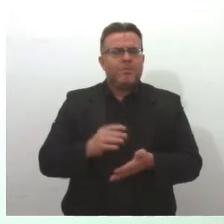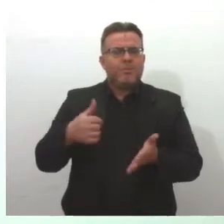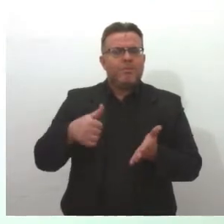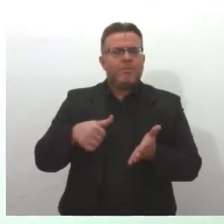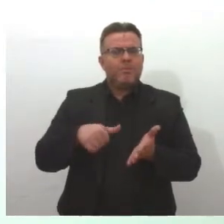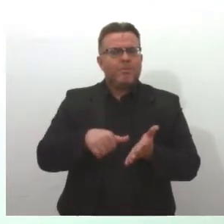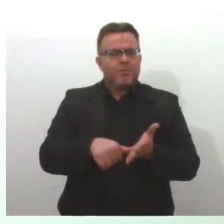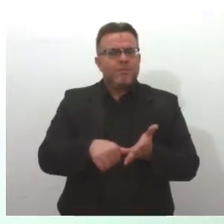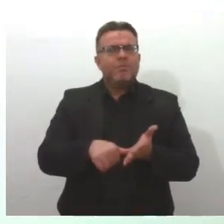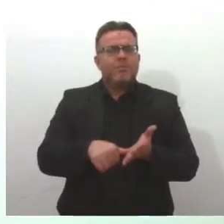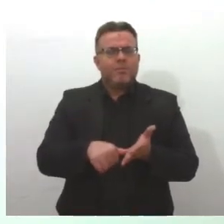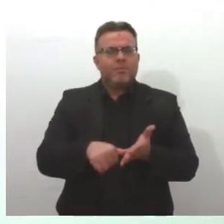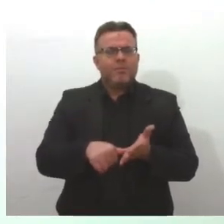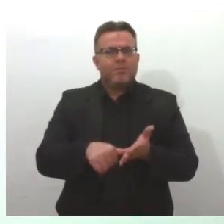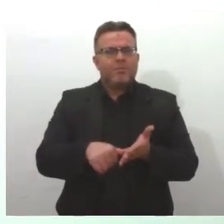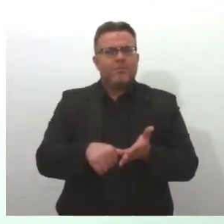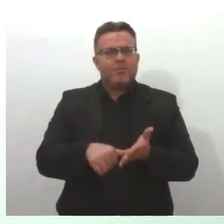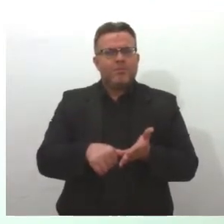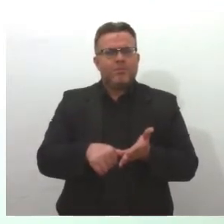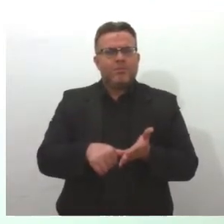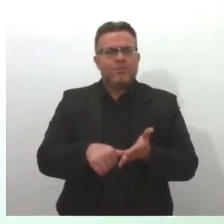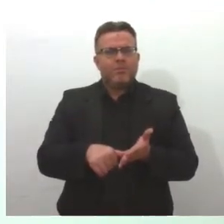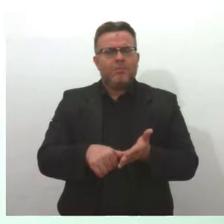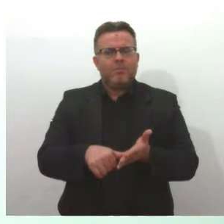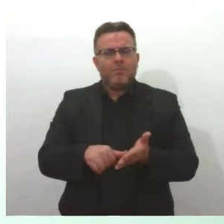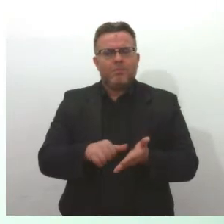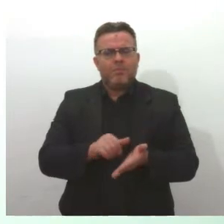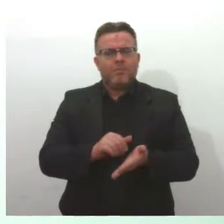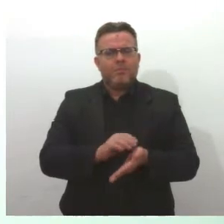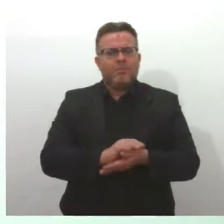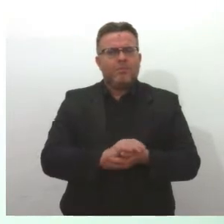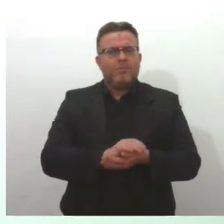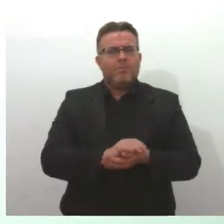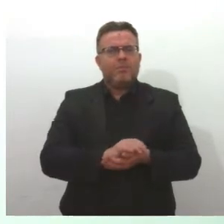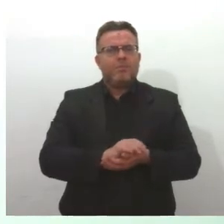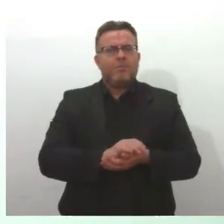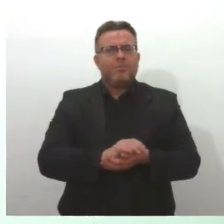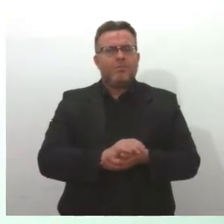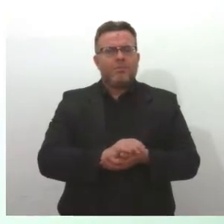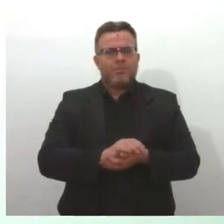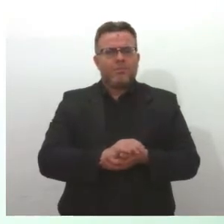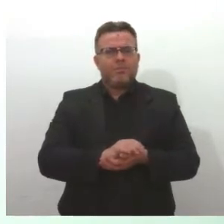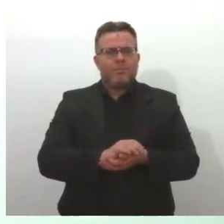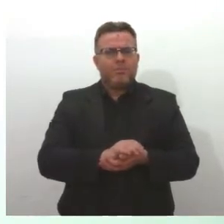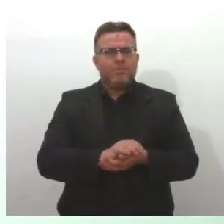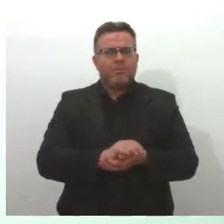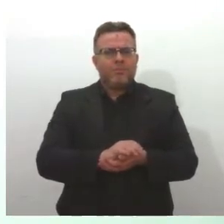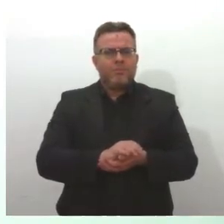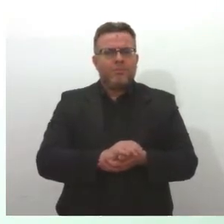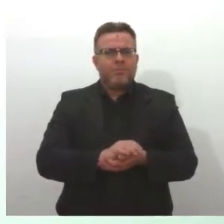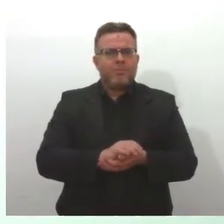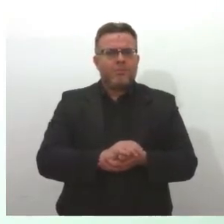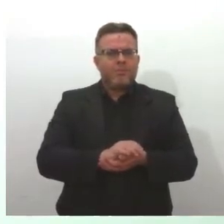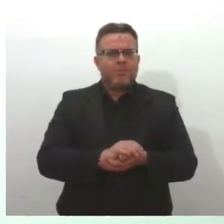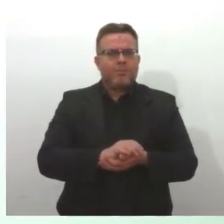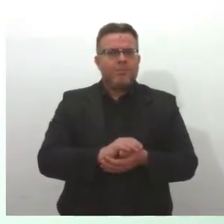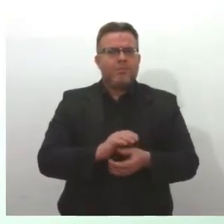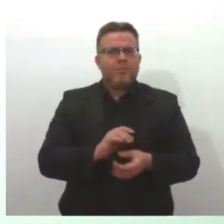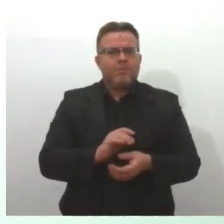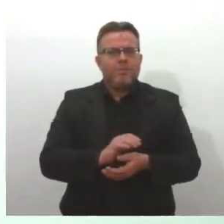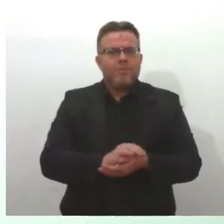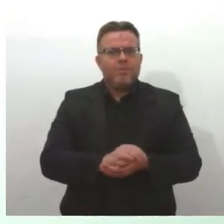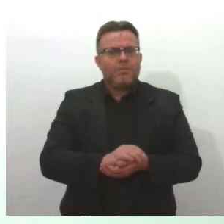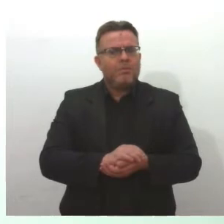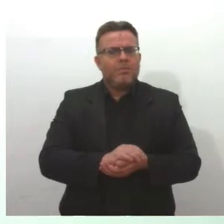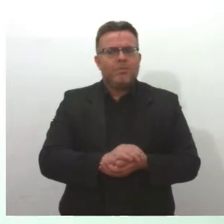aumentado exponencialmente a procura por esse serviço. E agora, com a população sendo vacinada,